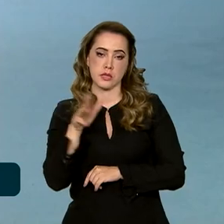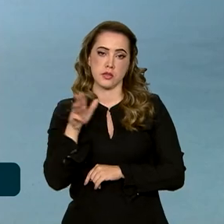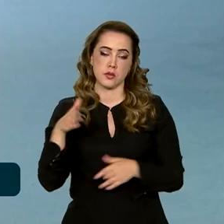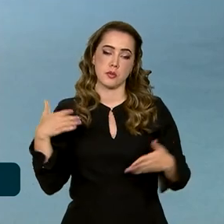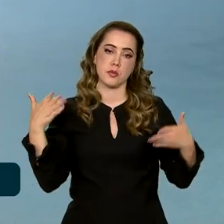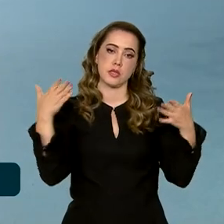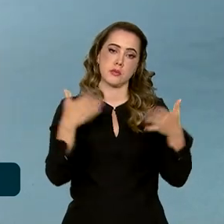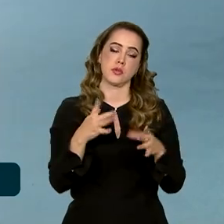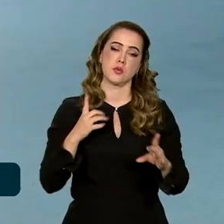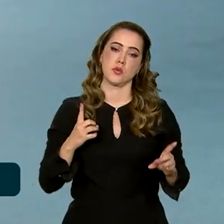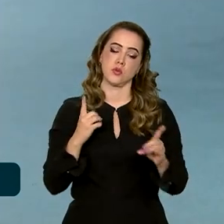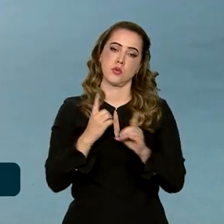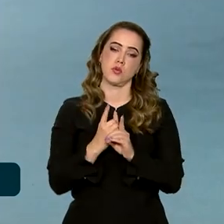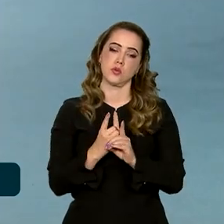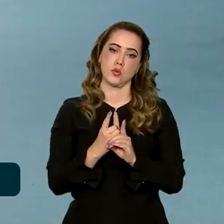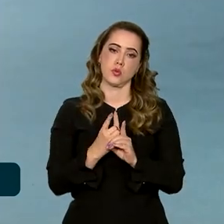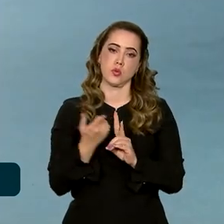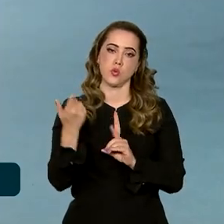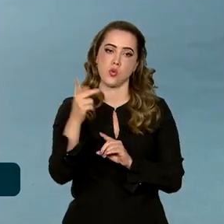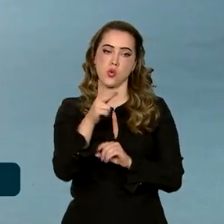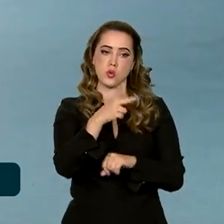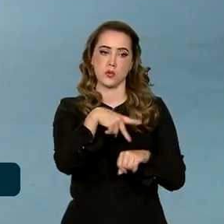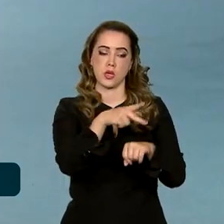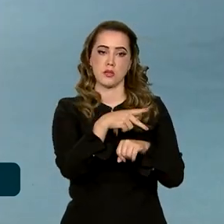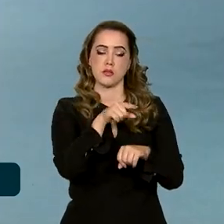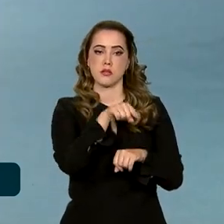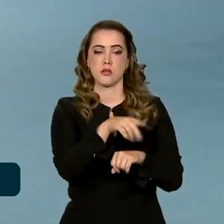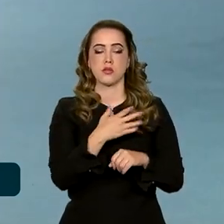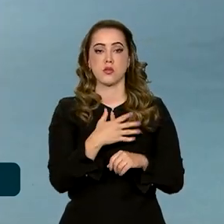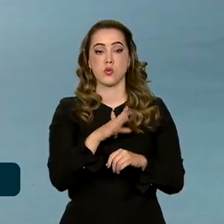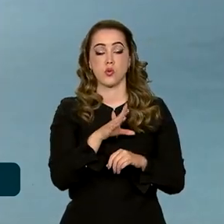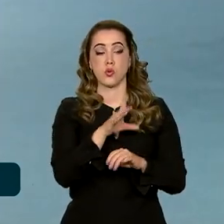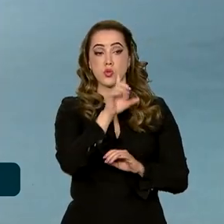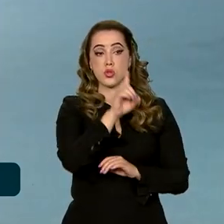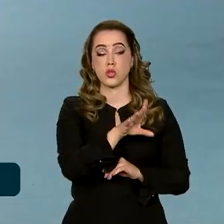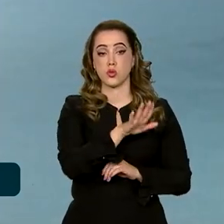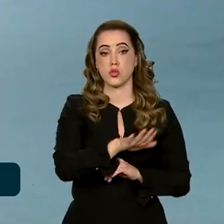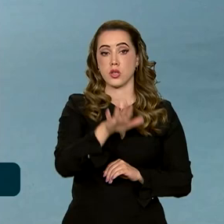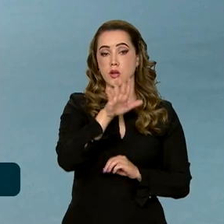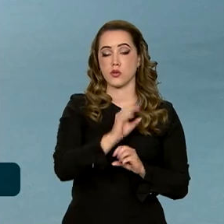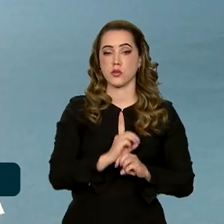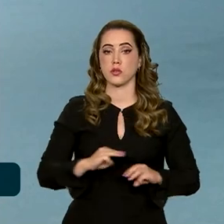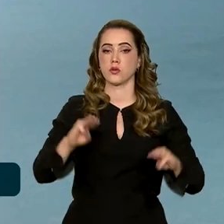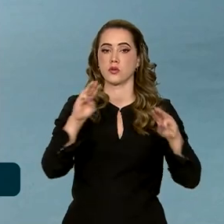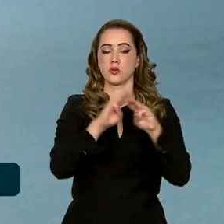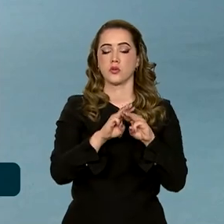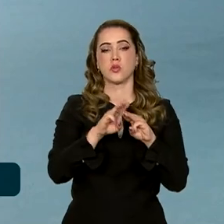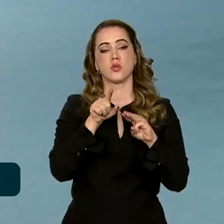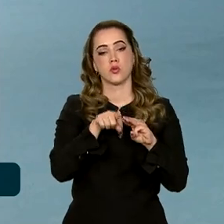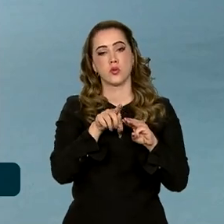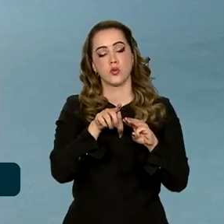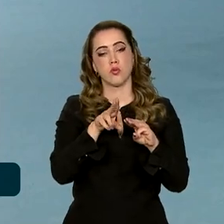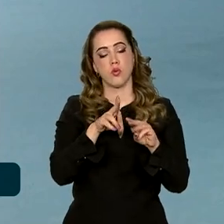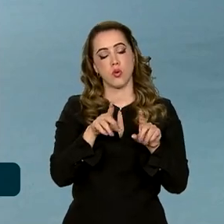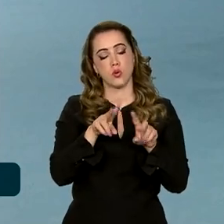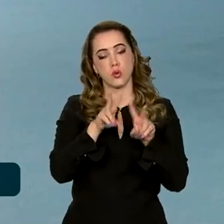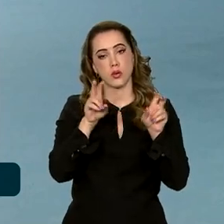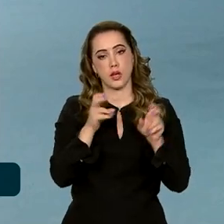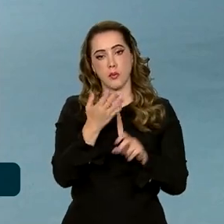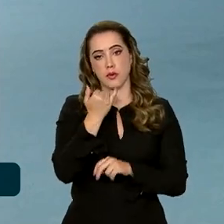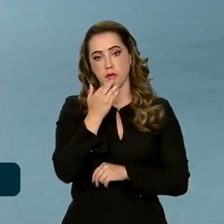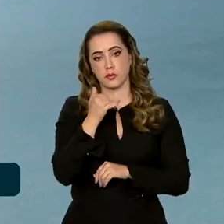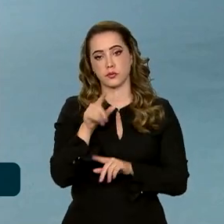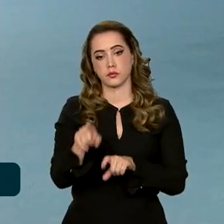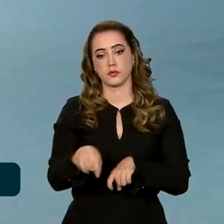participa de um encontro bilateral com o diretor-geral da Organização das Nações Unidas para Alimentação e Agricultura